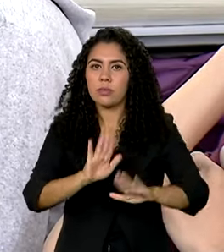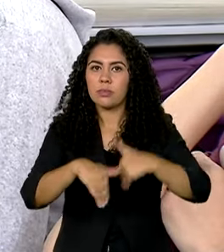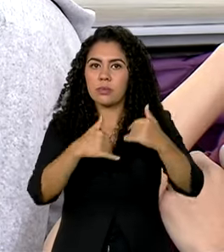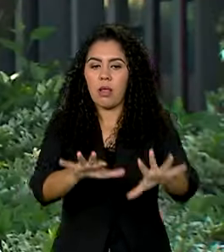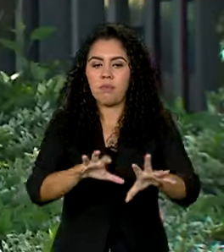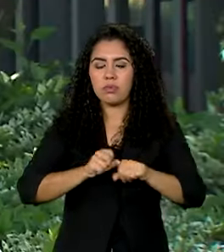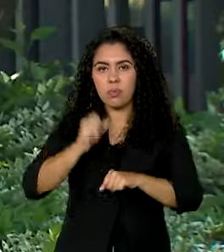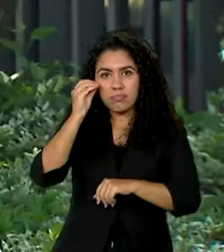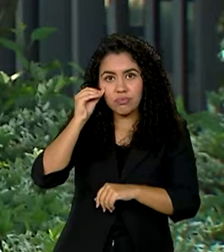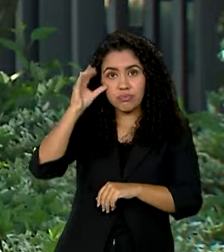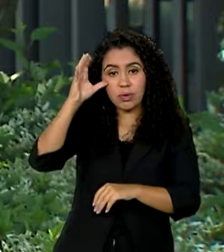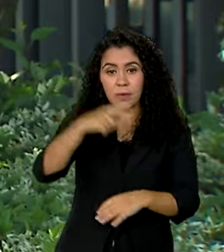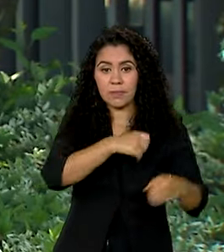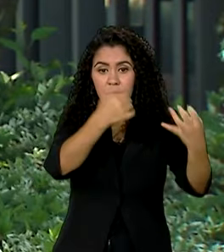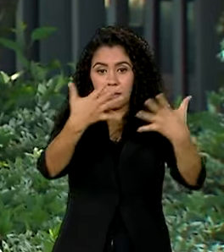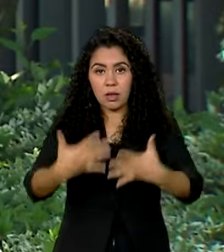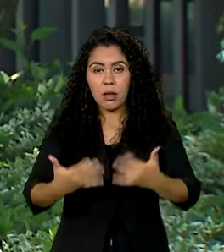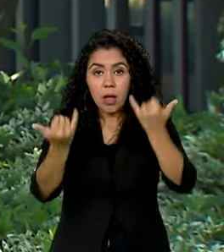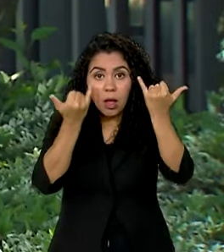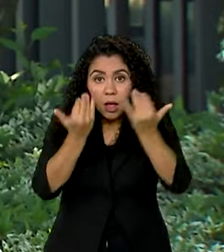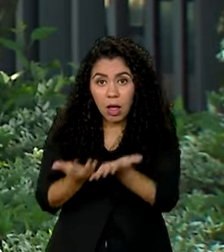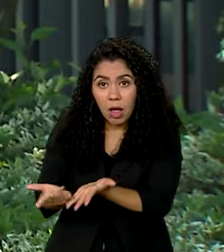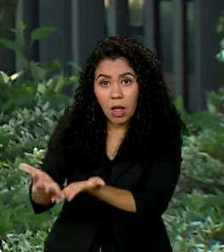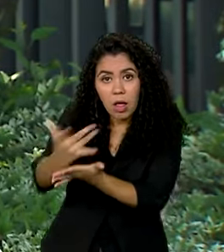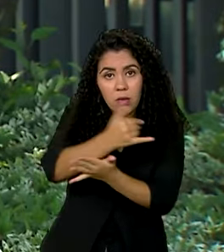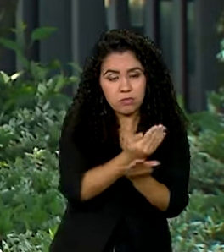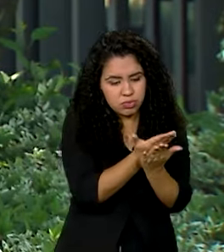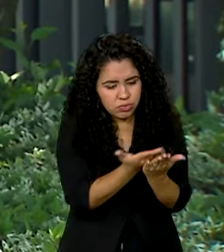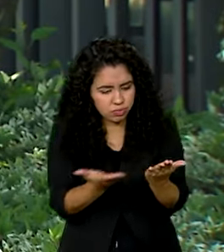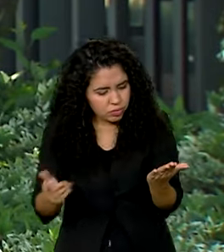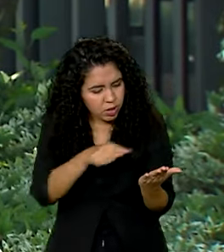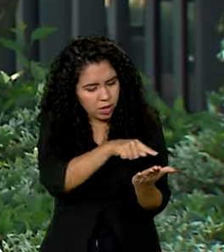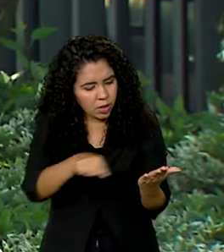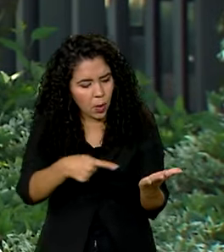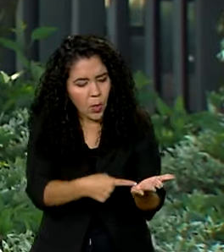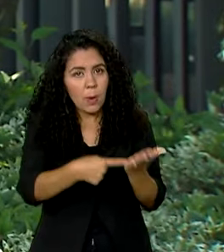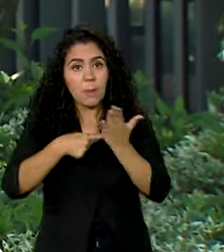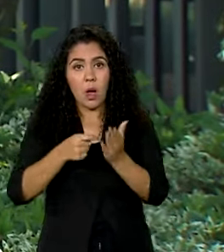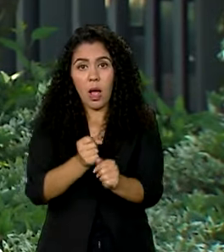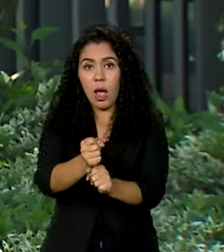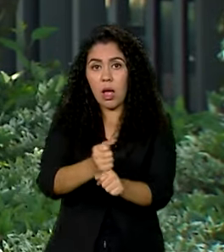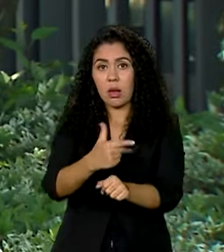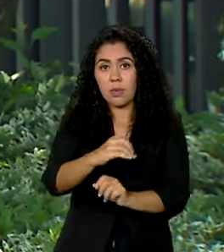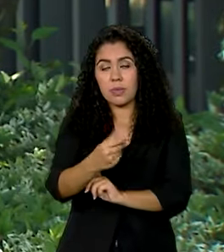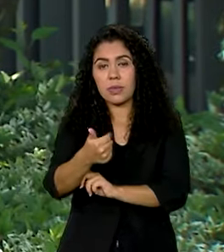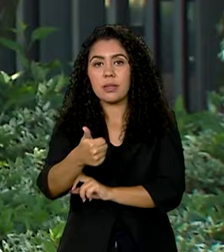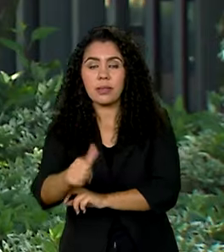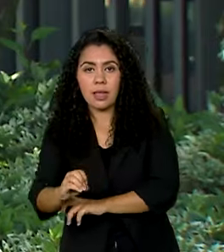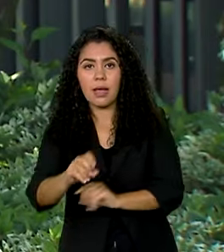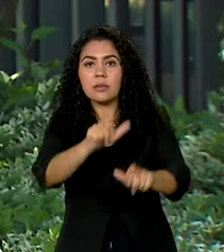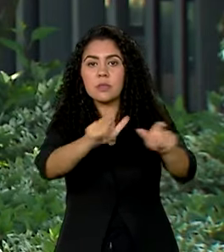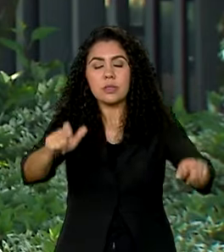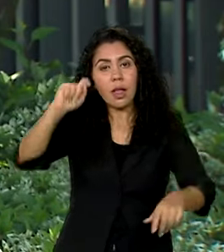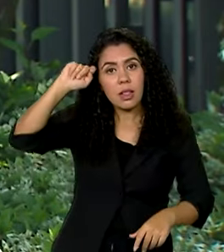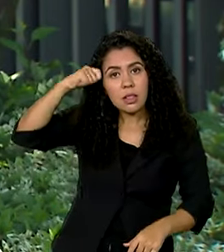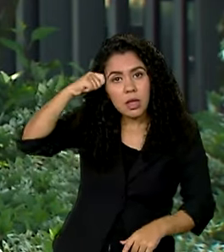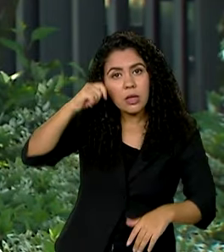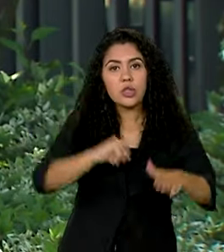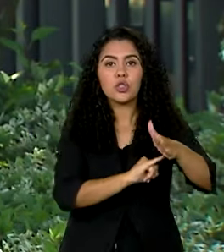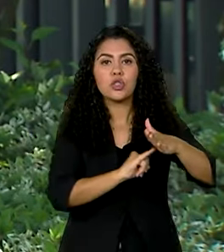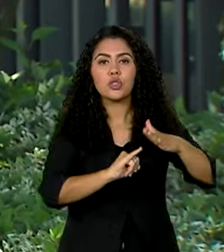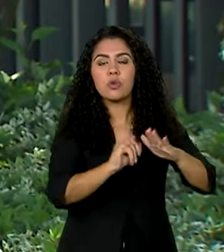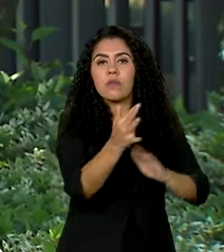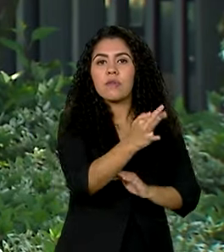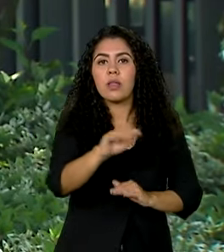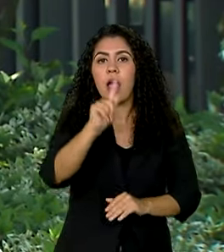alunos. Segundo o levantamento, em 2010, as pessoas pretas nos institutos federais de educação eram